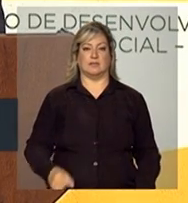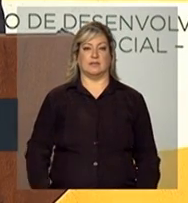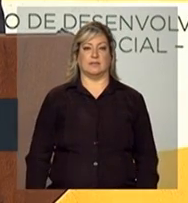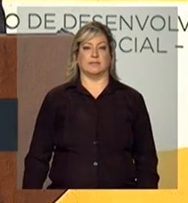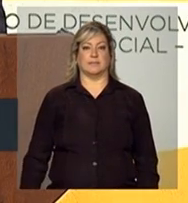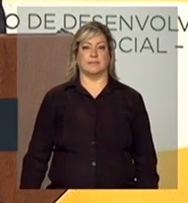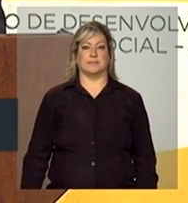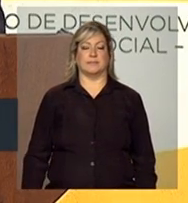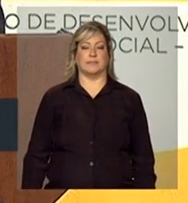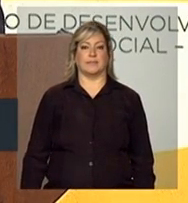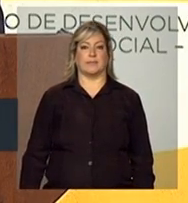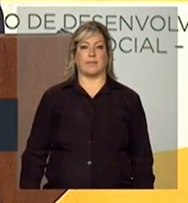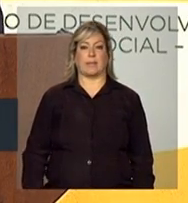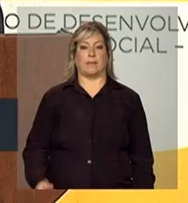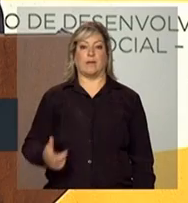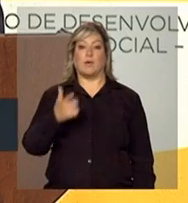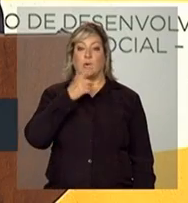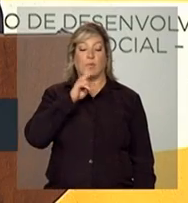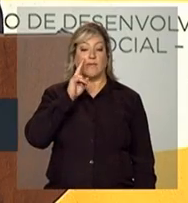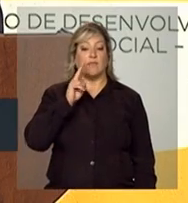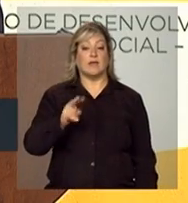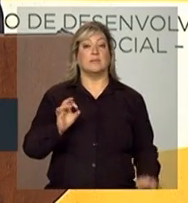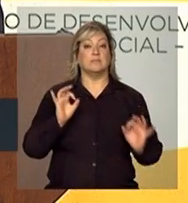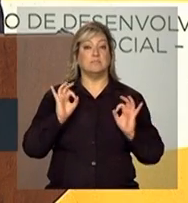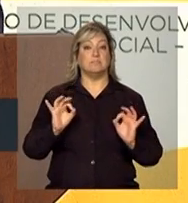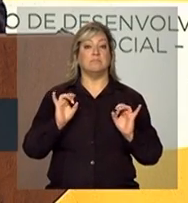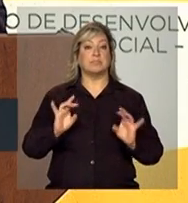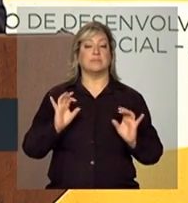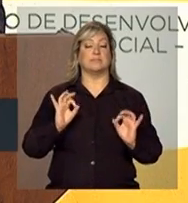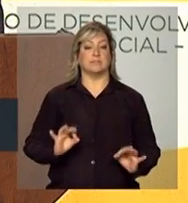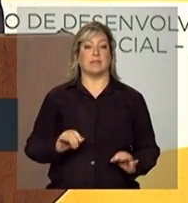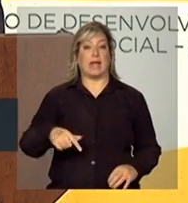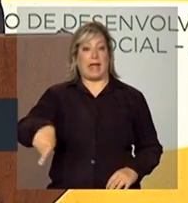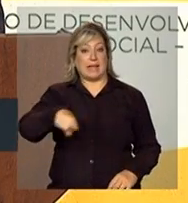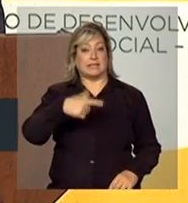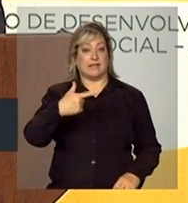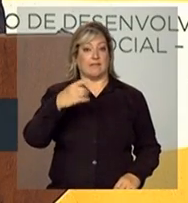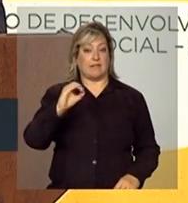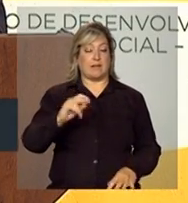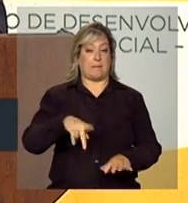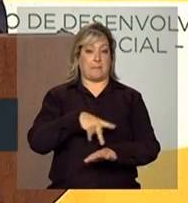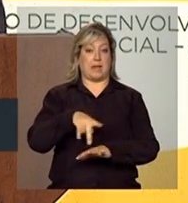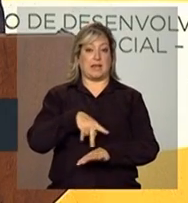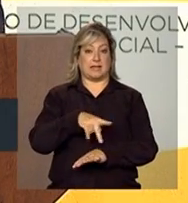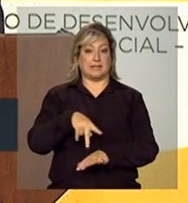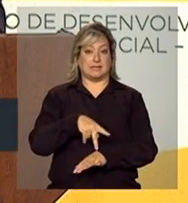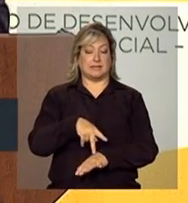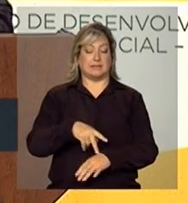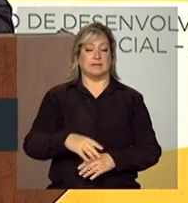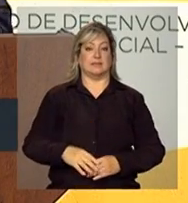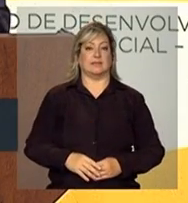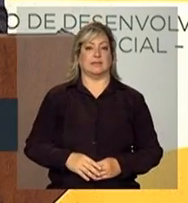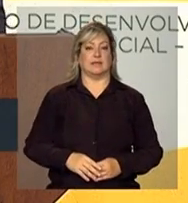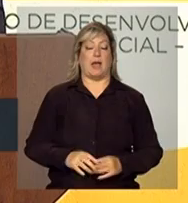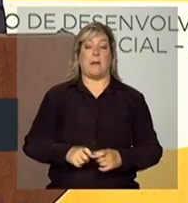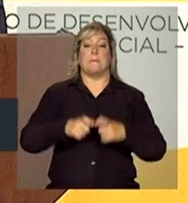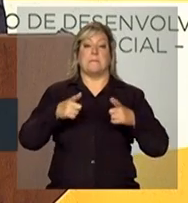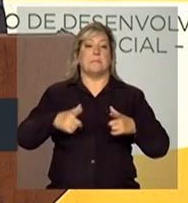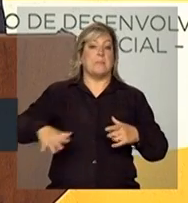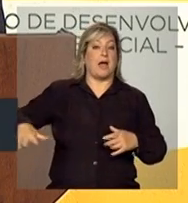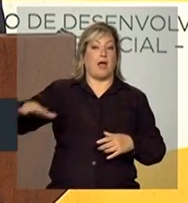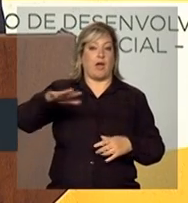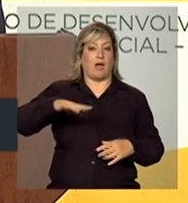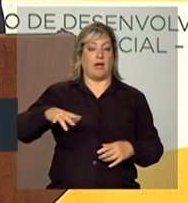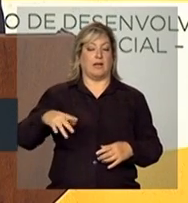que constatar que desses 20 países, a maioria deles,